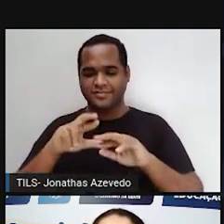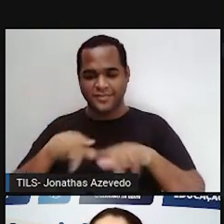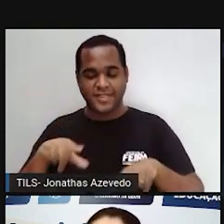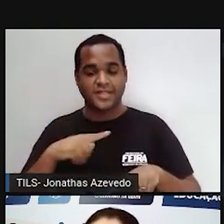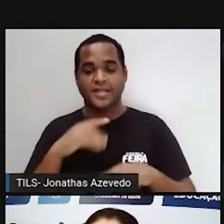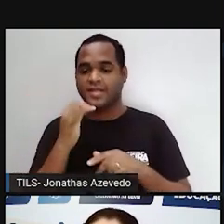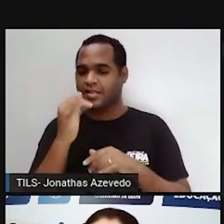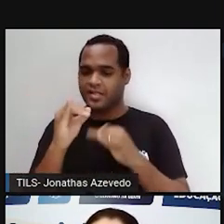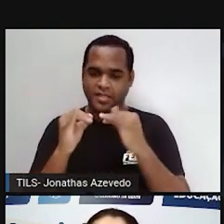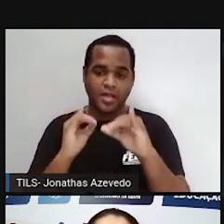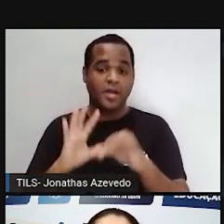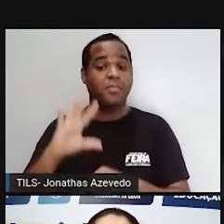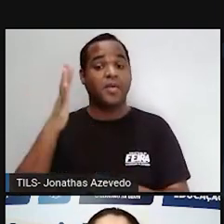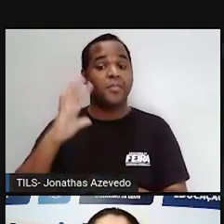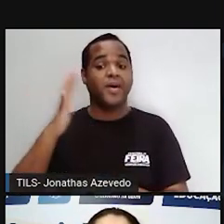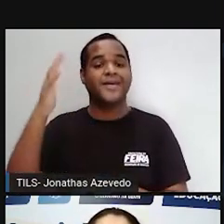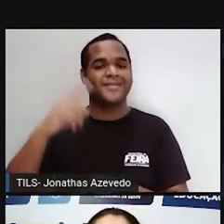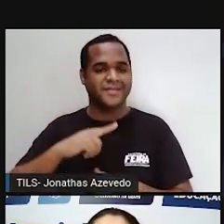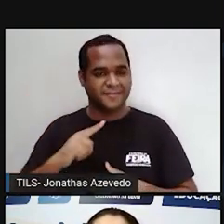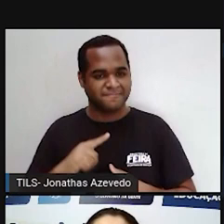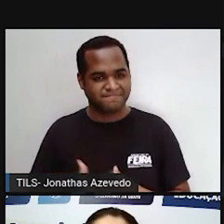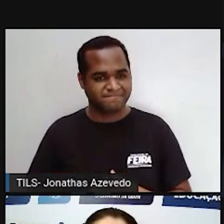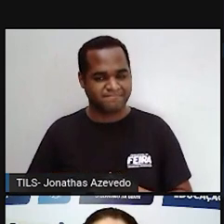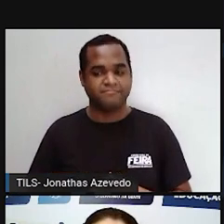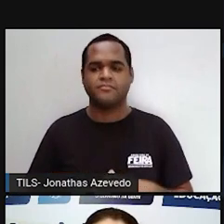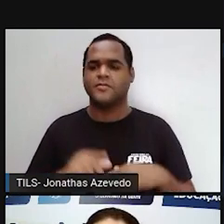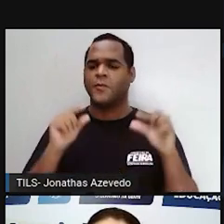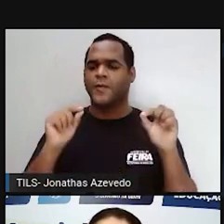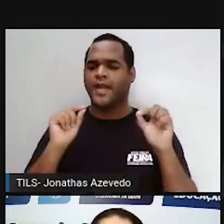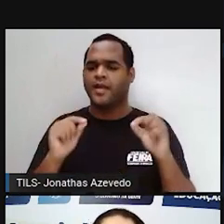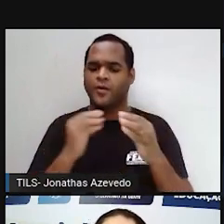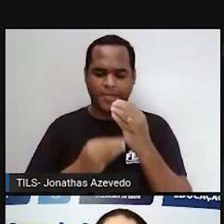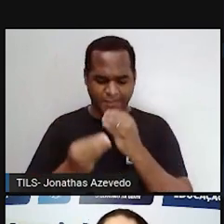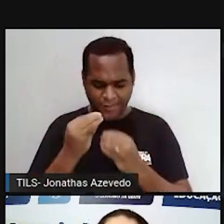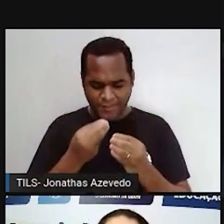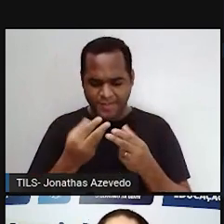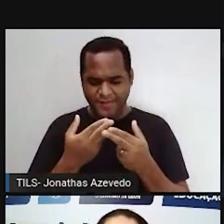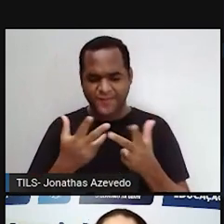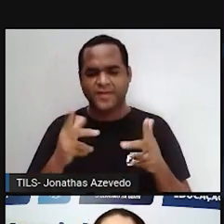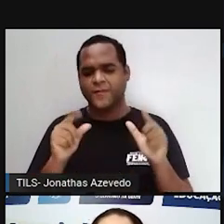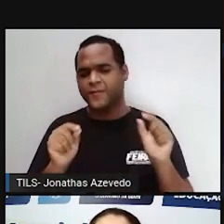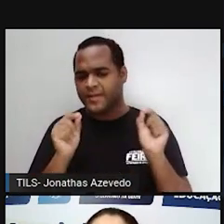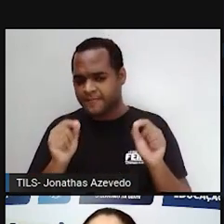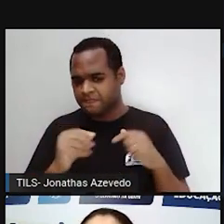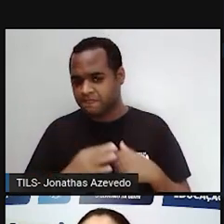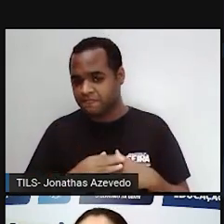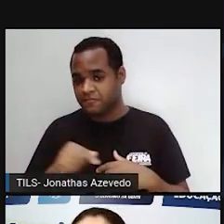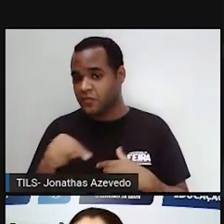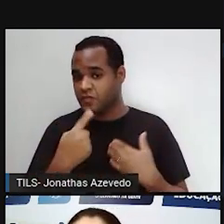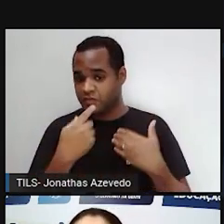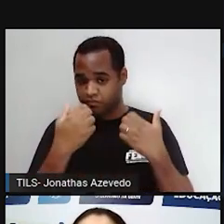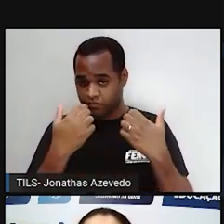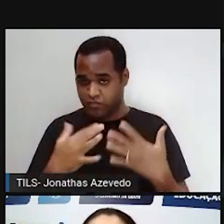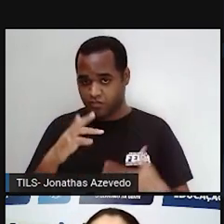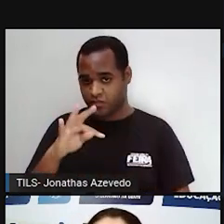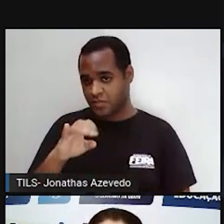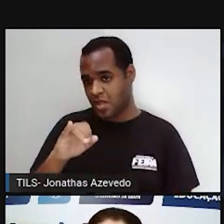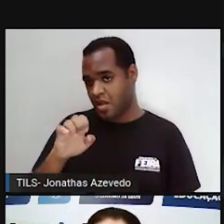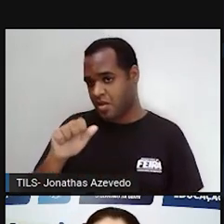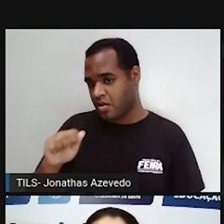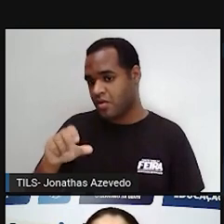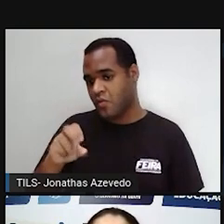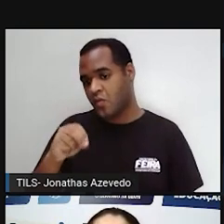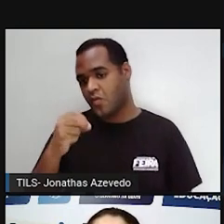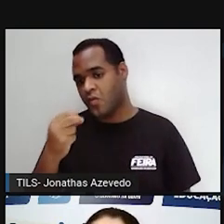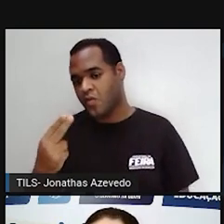e energia acontecendo. E quem são essas relações alimentares? Essas relações alimentares são o que a gente chama de teia ou de cadeia